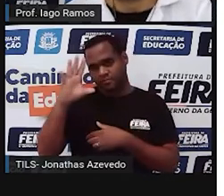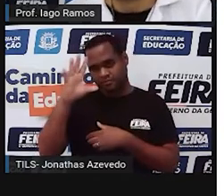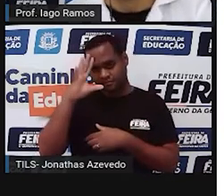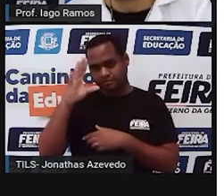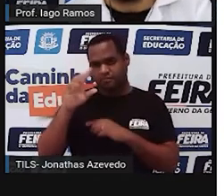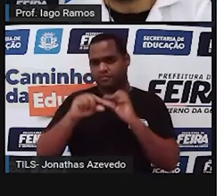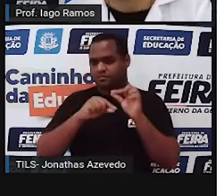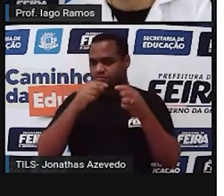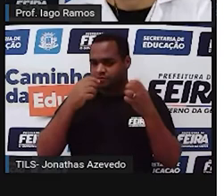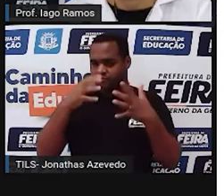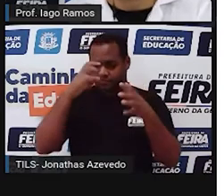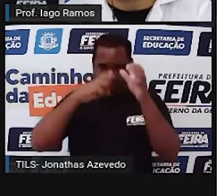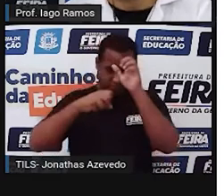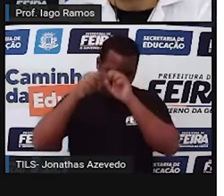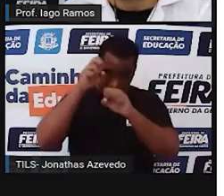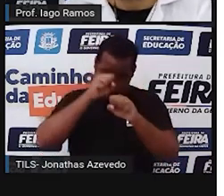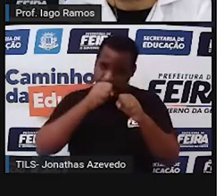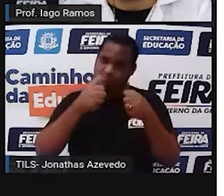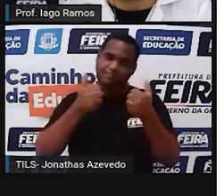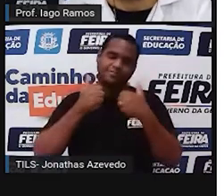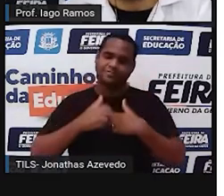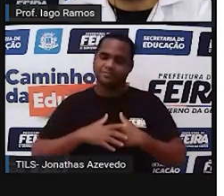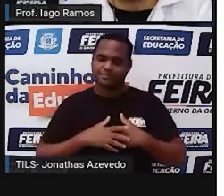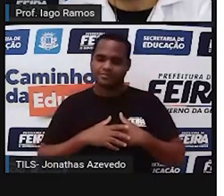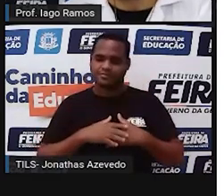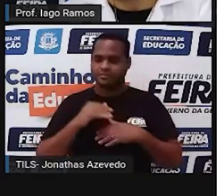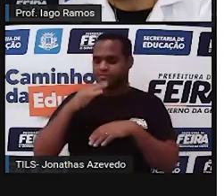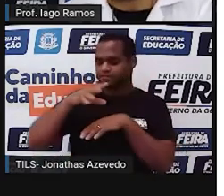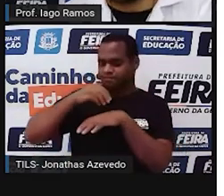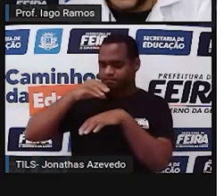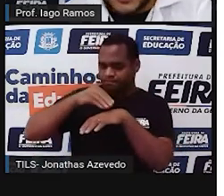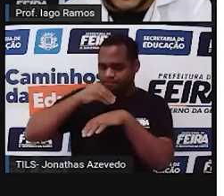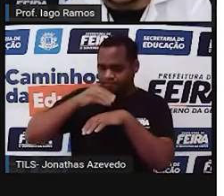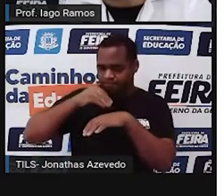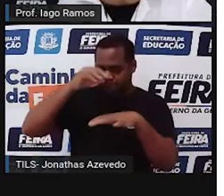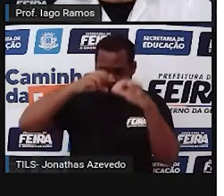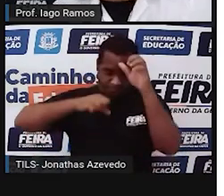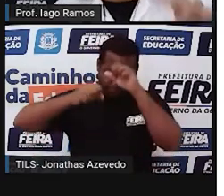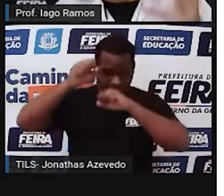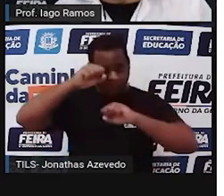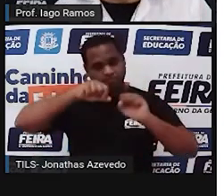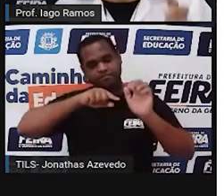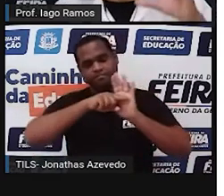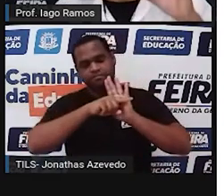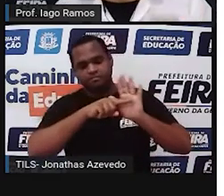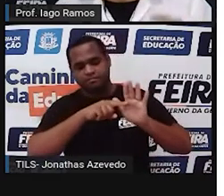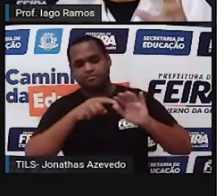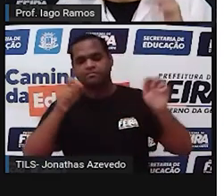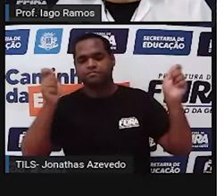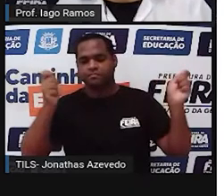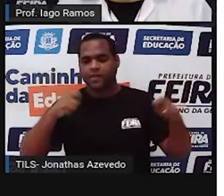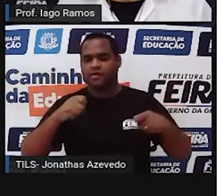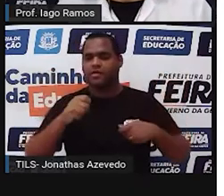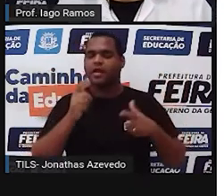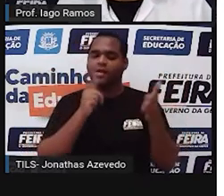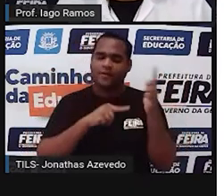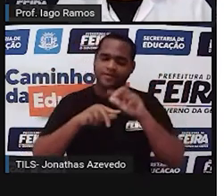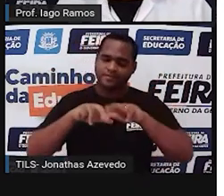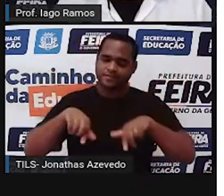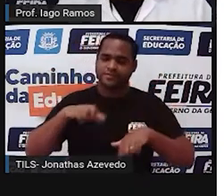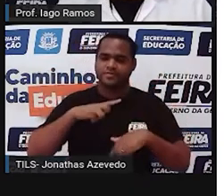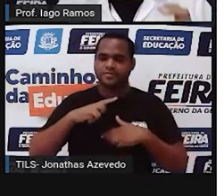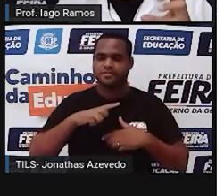aprender. Pois é. Quando a gente busca aprender investigando, de fato, a gente consegue aprender.